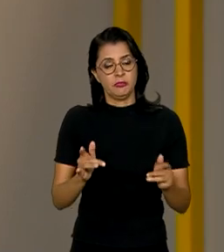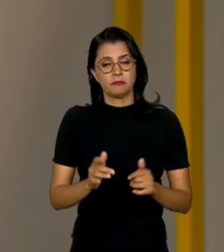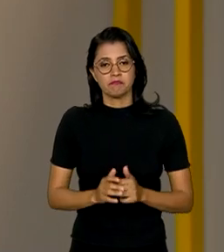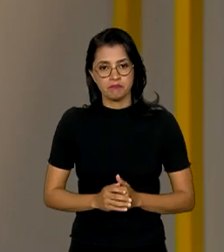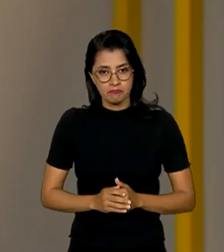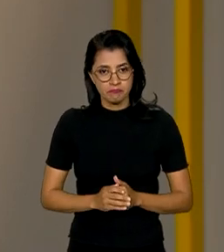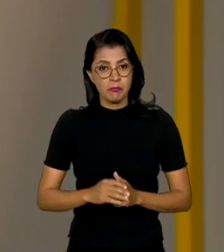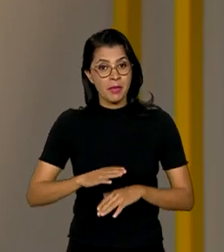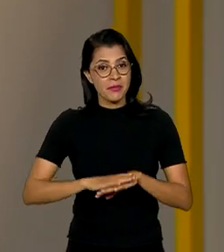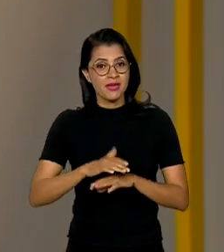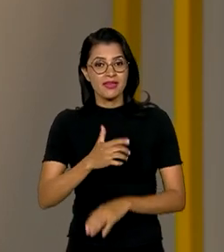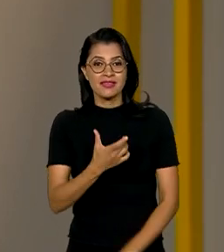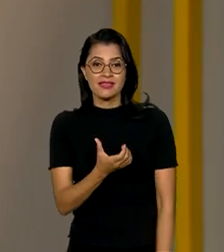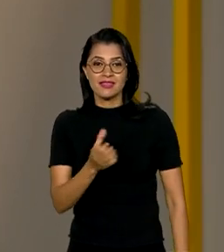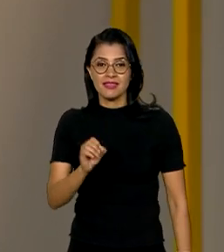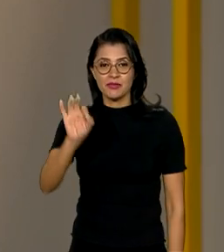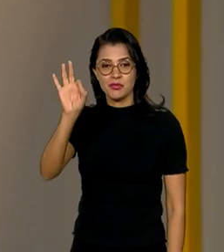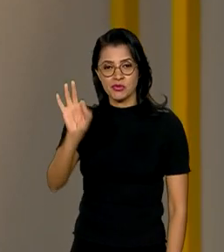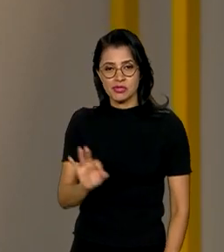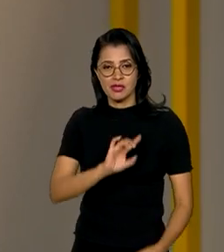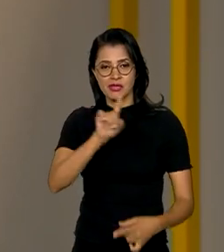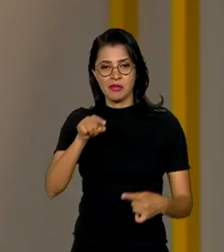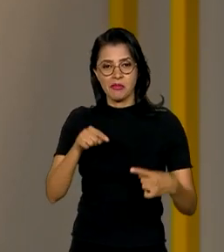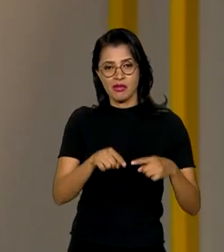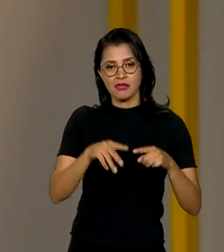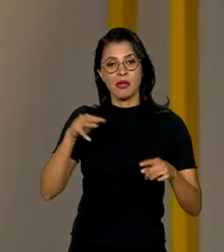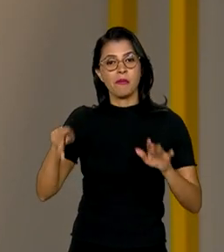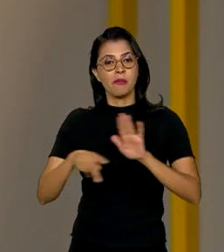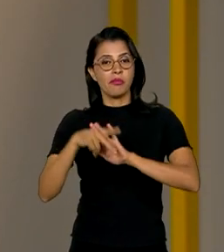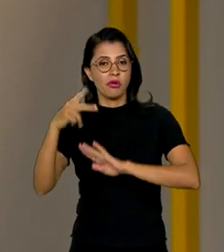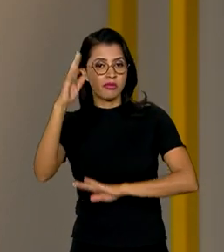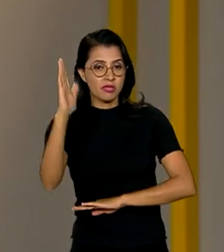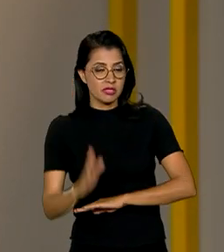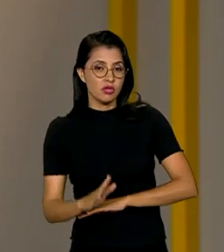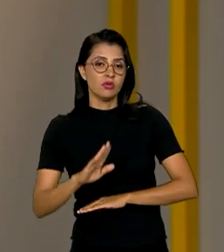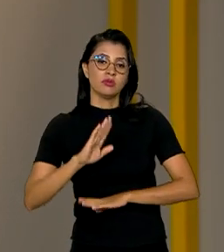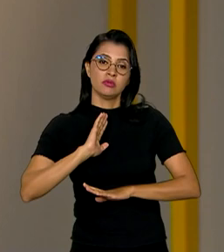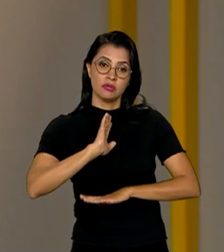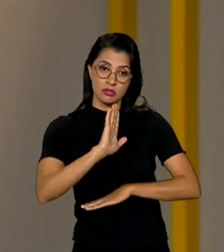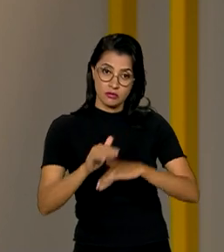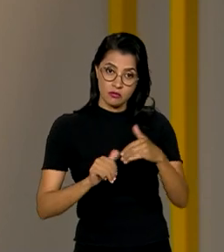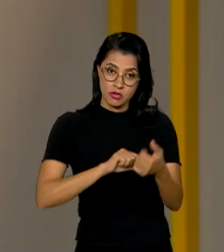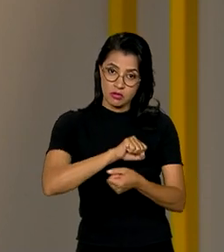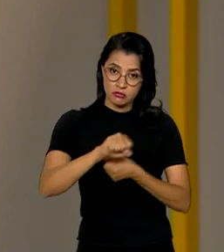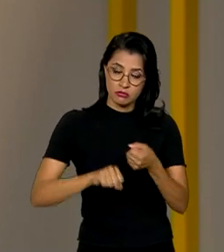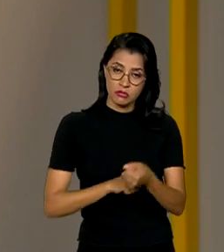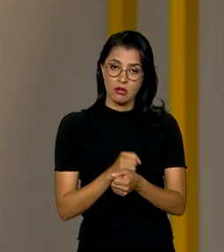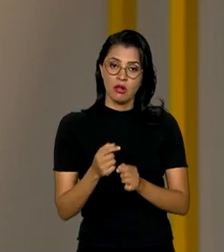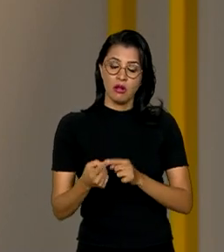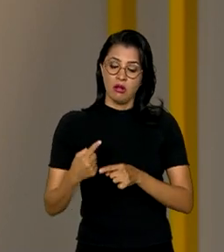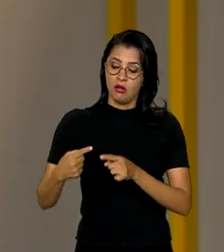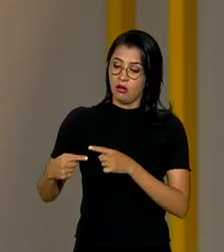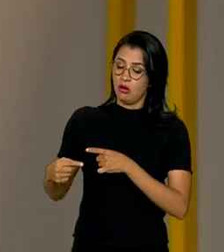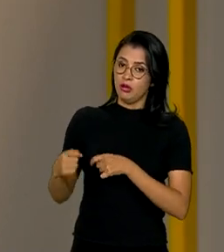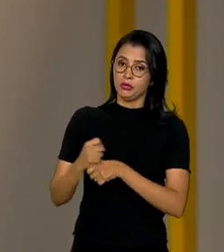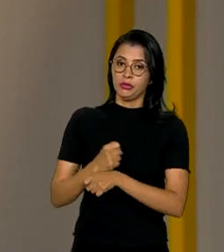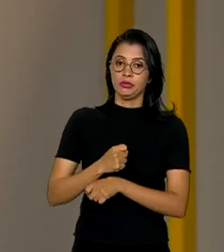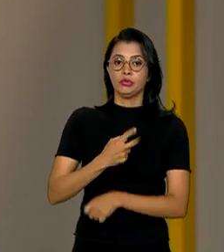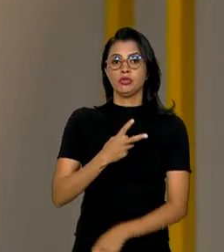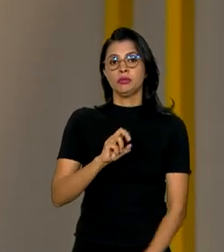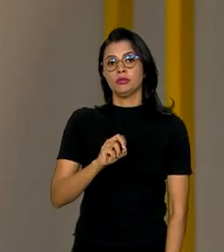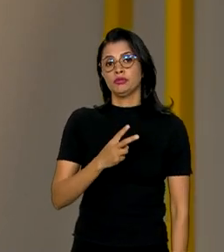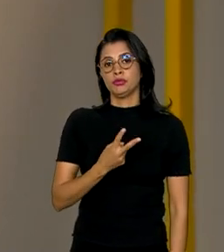Mais de 60% das metas brasileiras de desenvolvimento sustentável sofreram retrocesso em 2022.